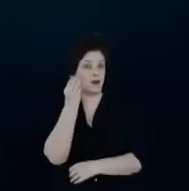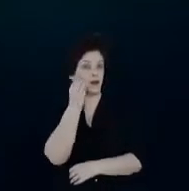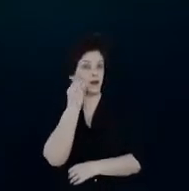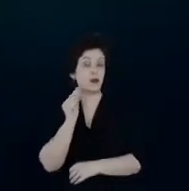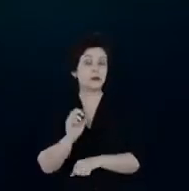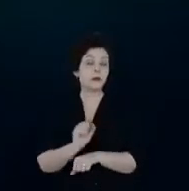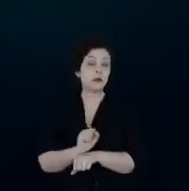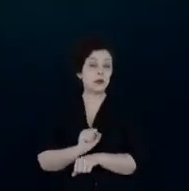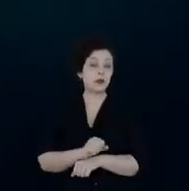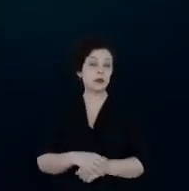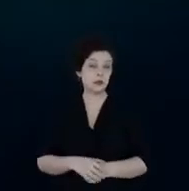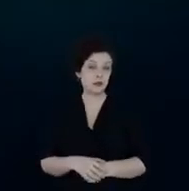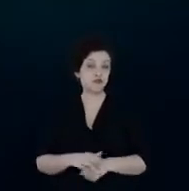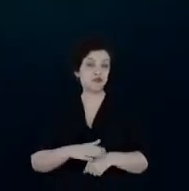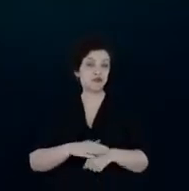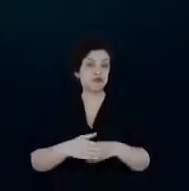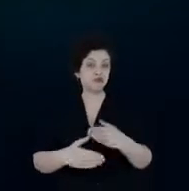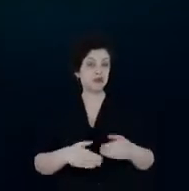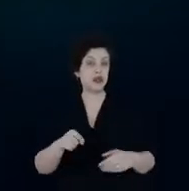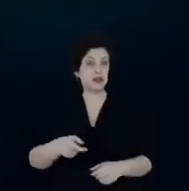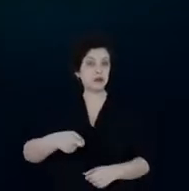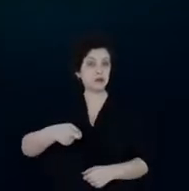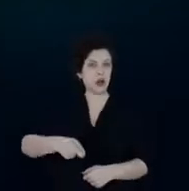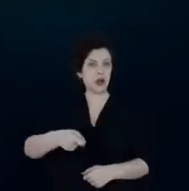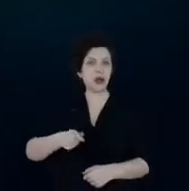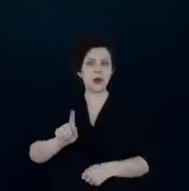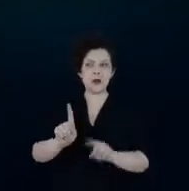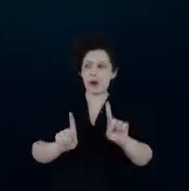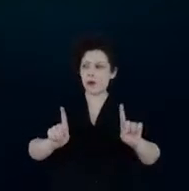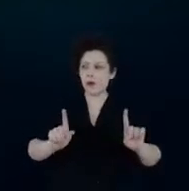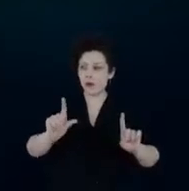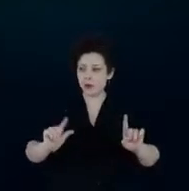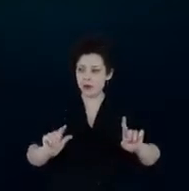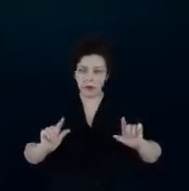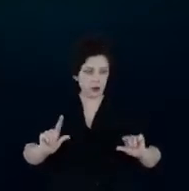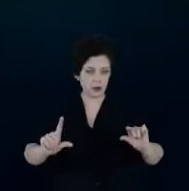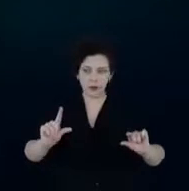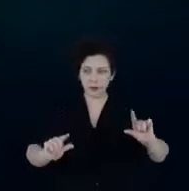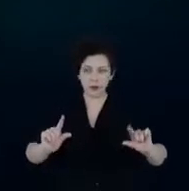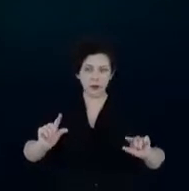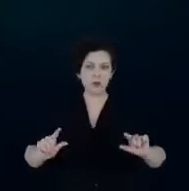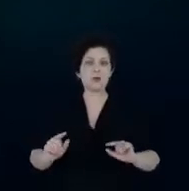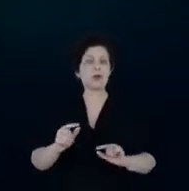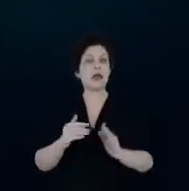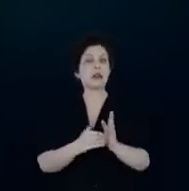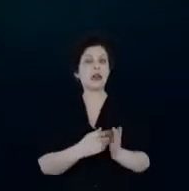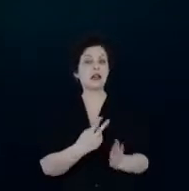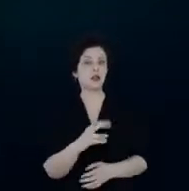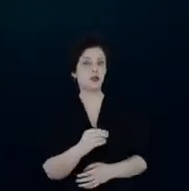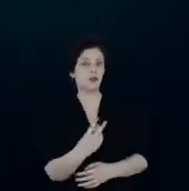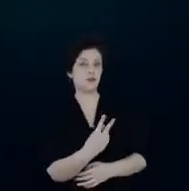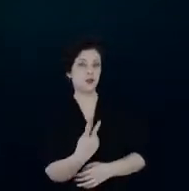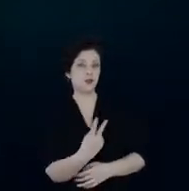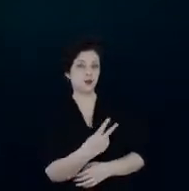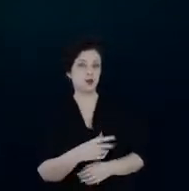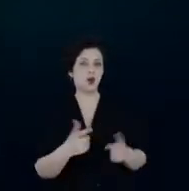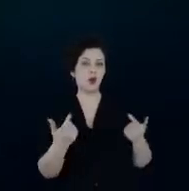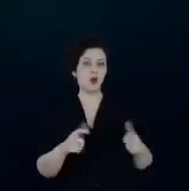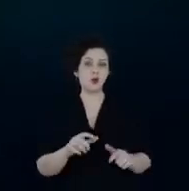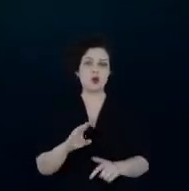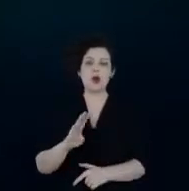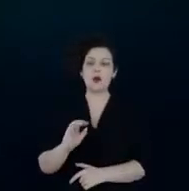realizar esse leilão até agosto de 2022. O local seria Boa Vista,